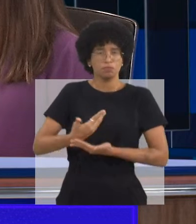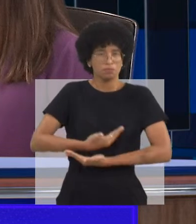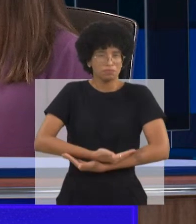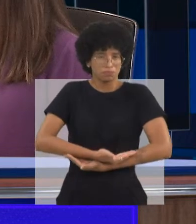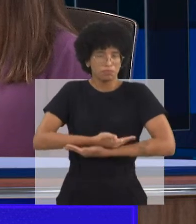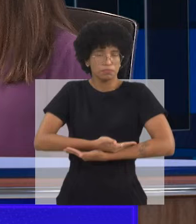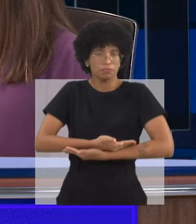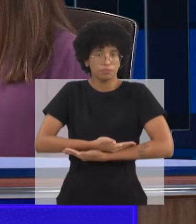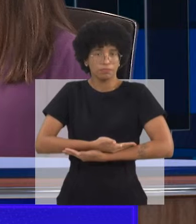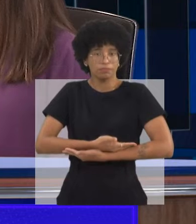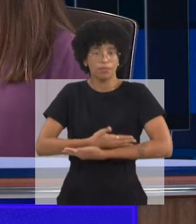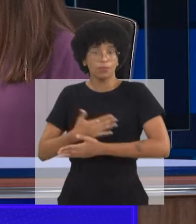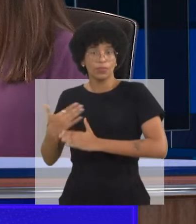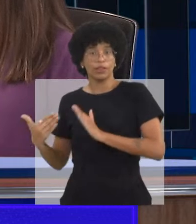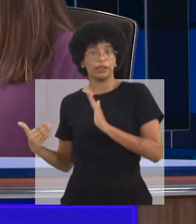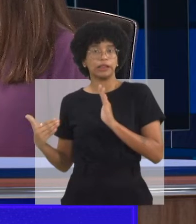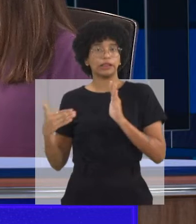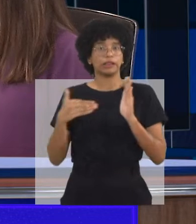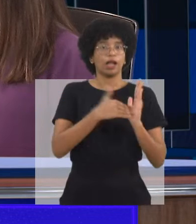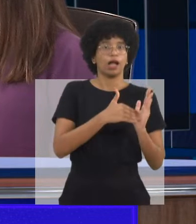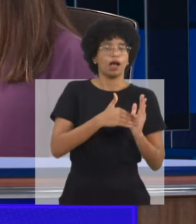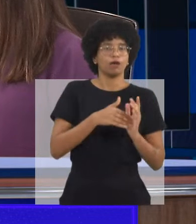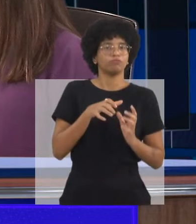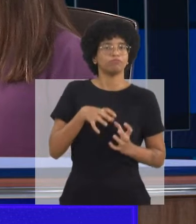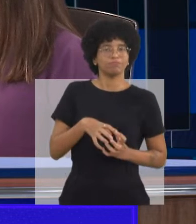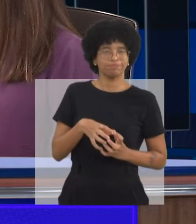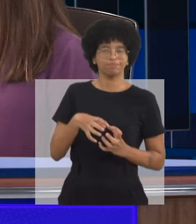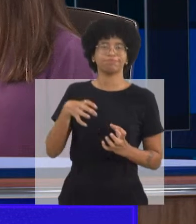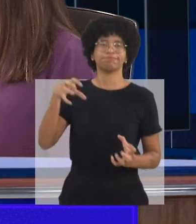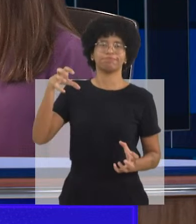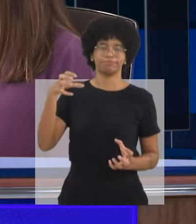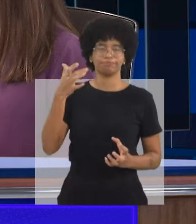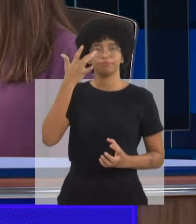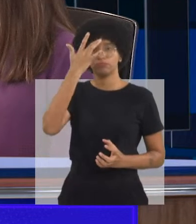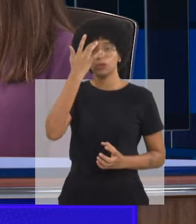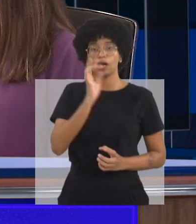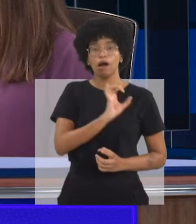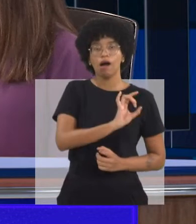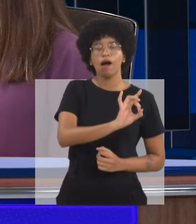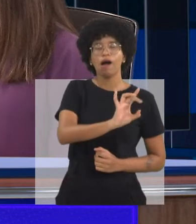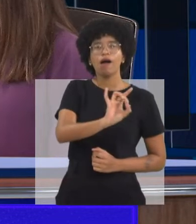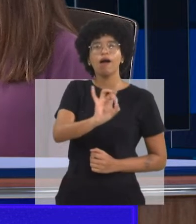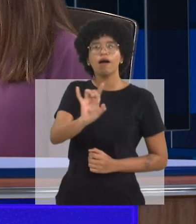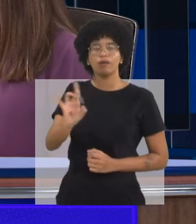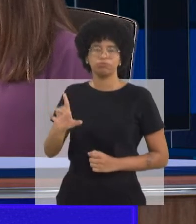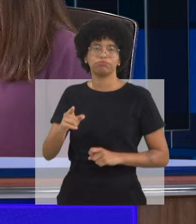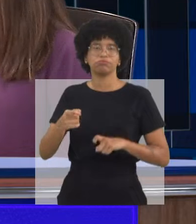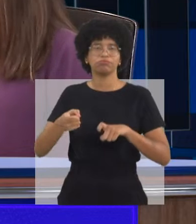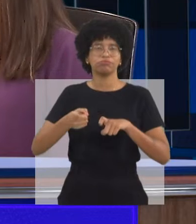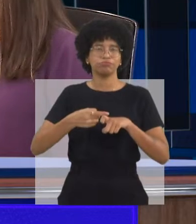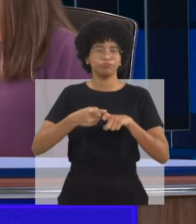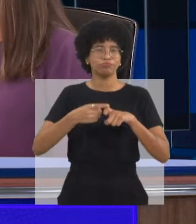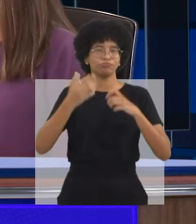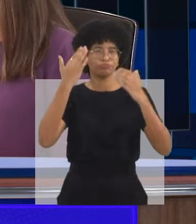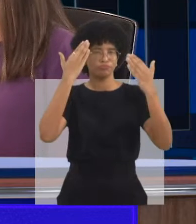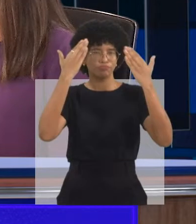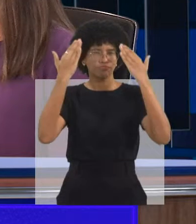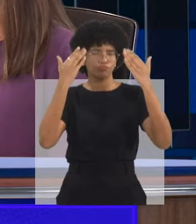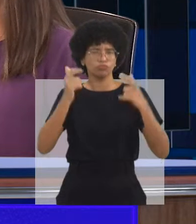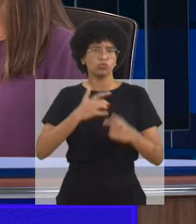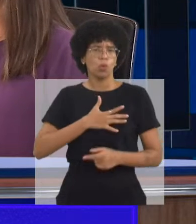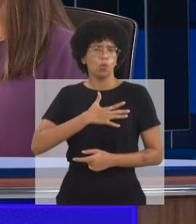necessita também dessa ajuda, desse apoio do terapeuta, e de que forma ele acontece? Nós